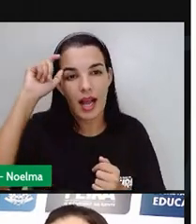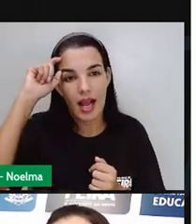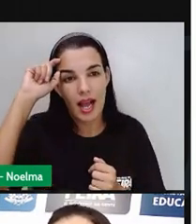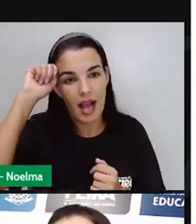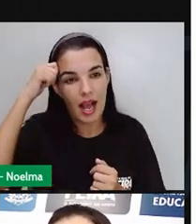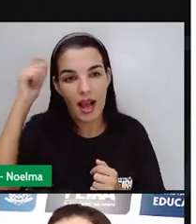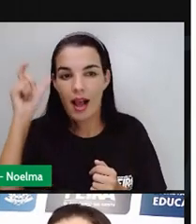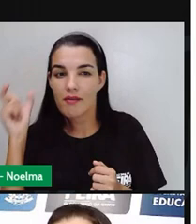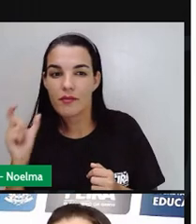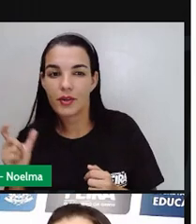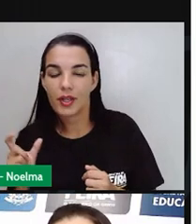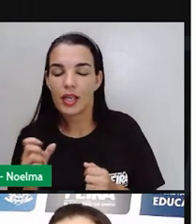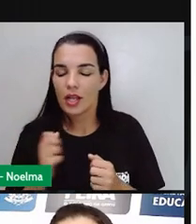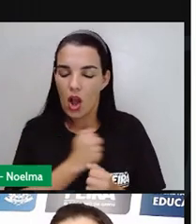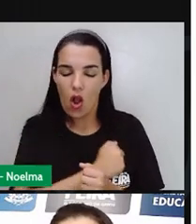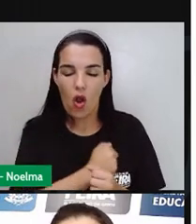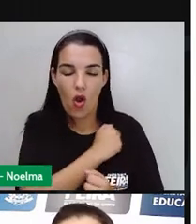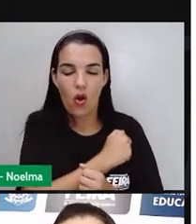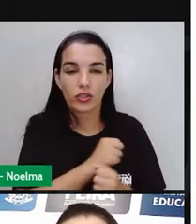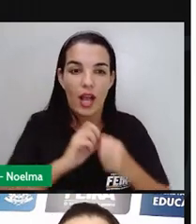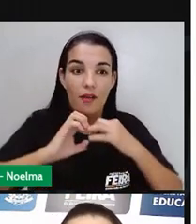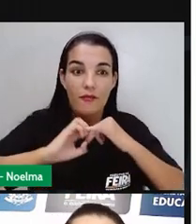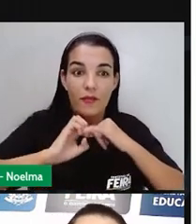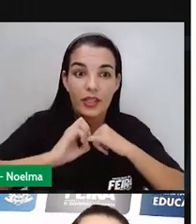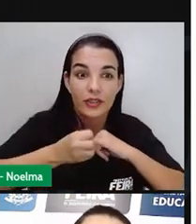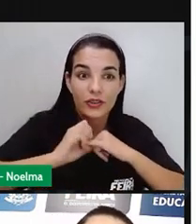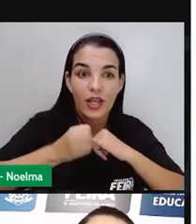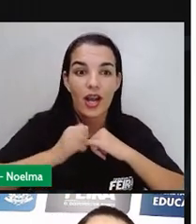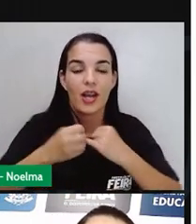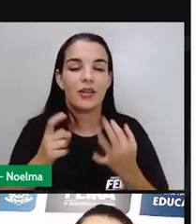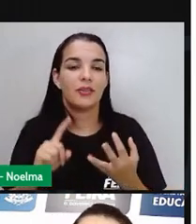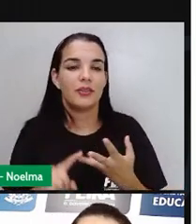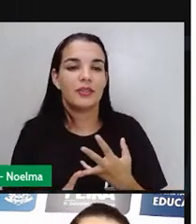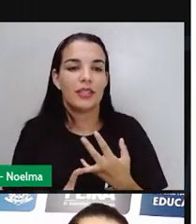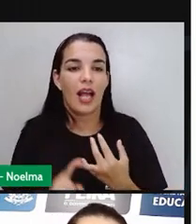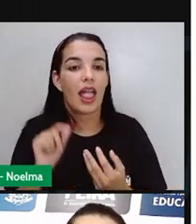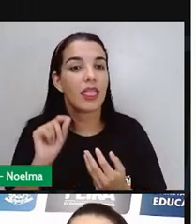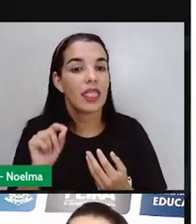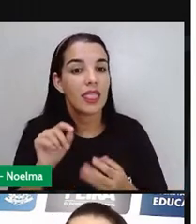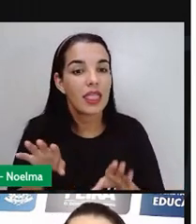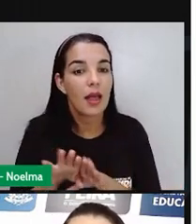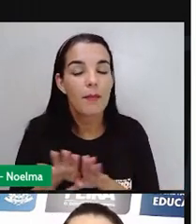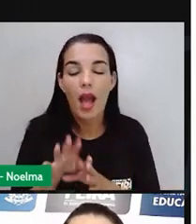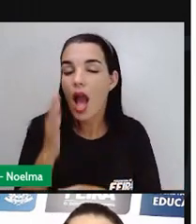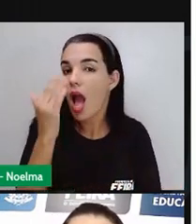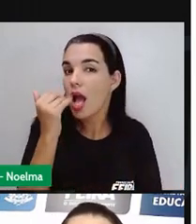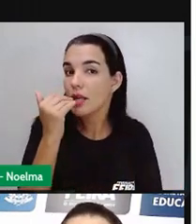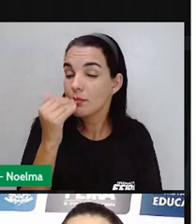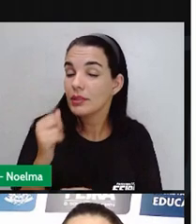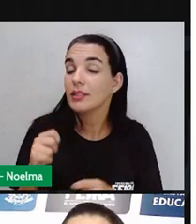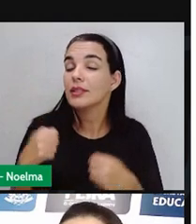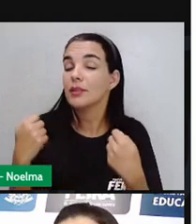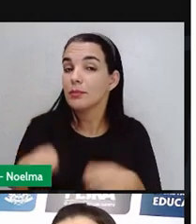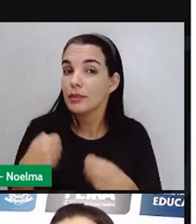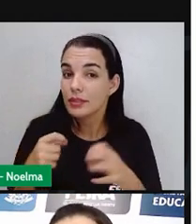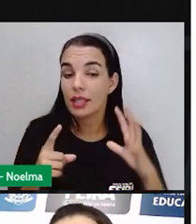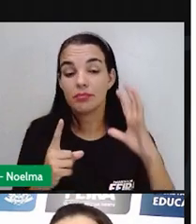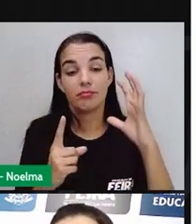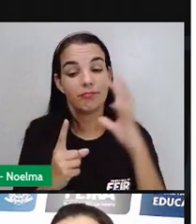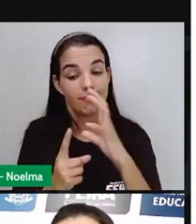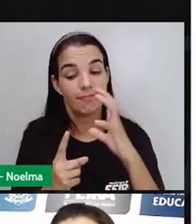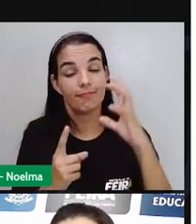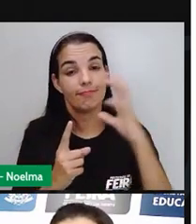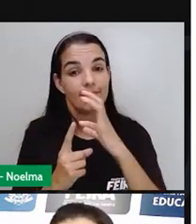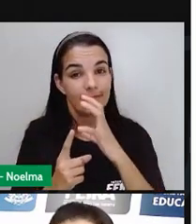nós tivemos aí a criação deles, a feijoada e tal. E com isso a alimentação também se torna uma das